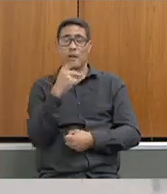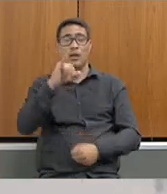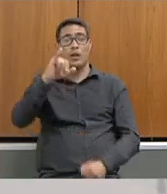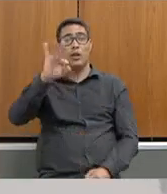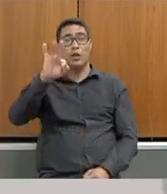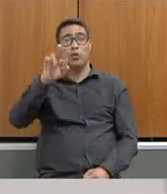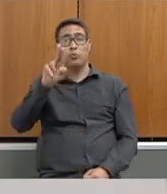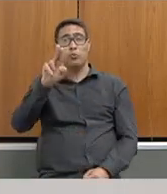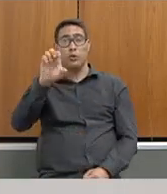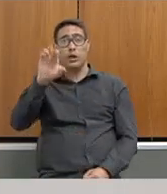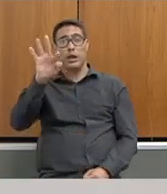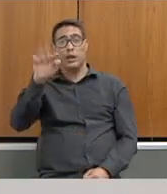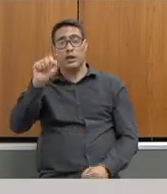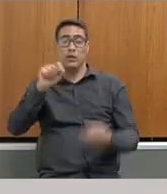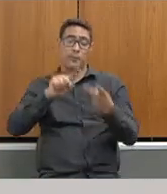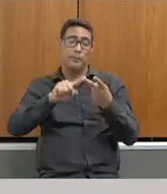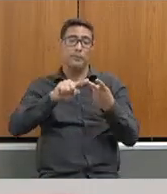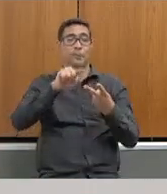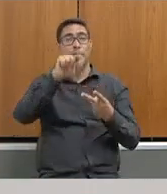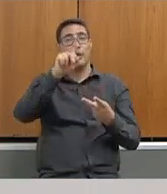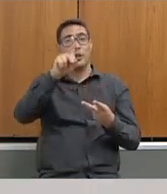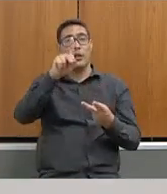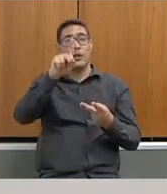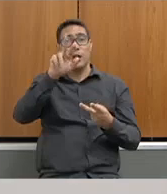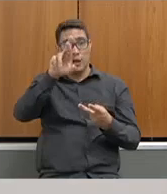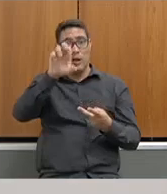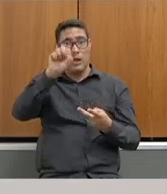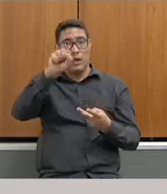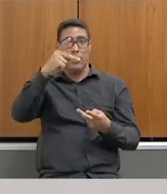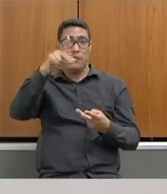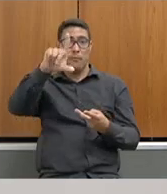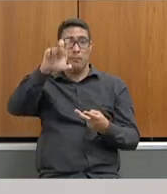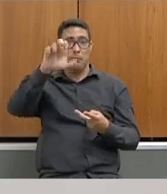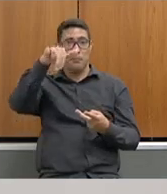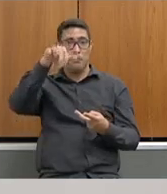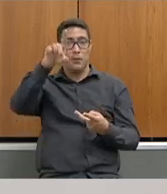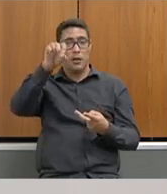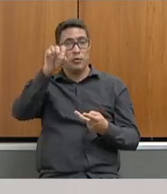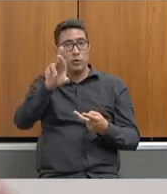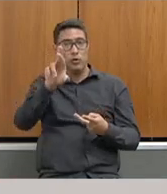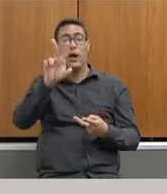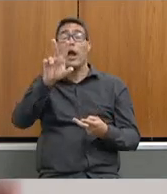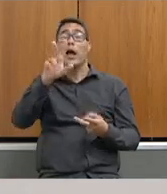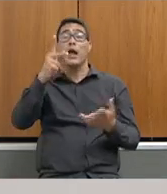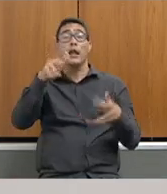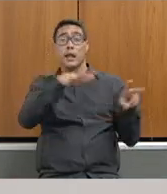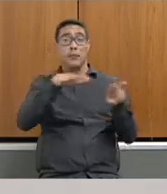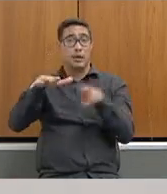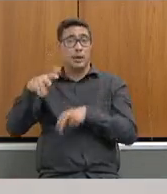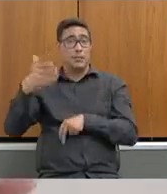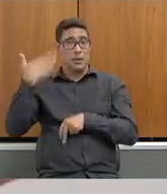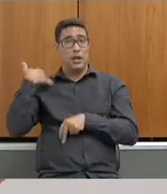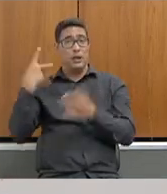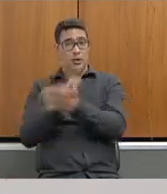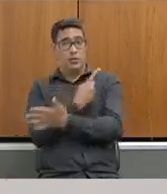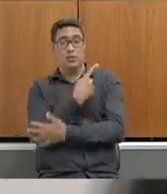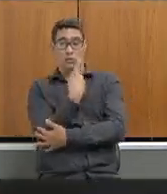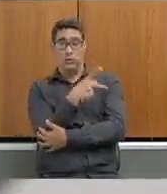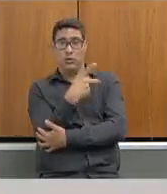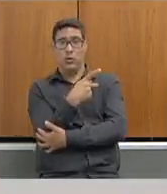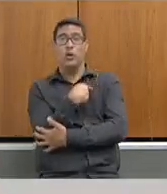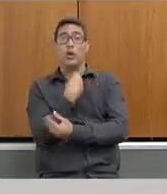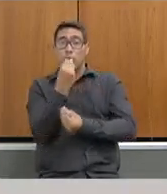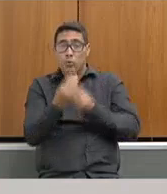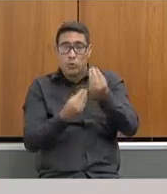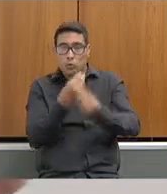Resplendor, posso citar aqui, Resplendor foi na semana passada que a situação aconteceu. Então, a forma como isso foi